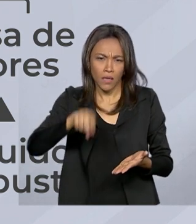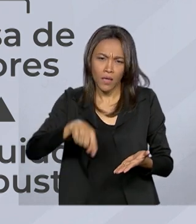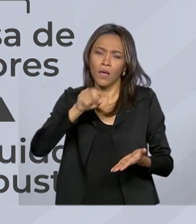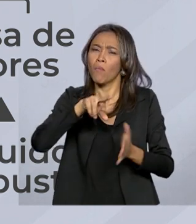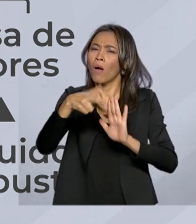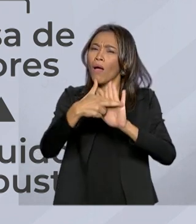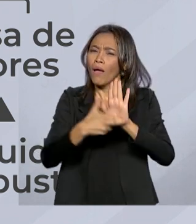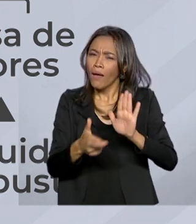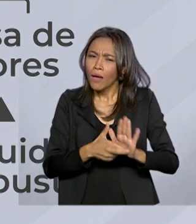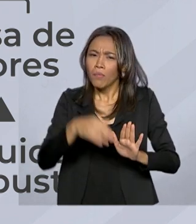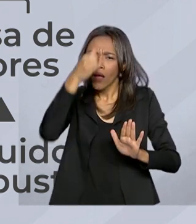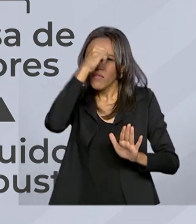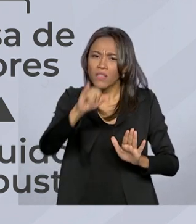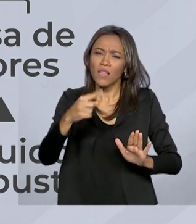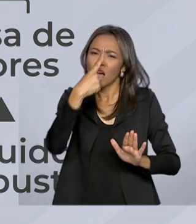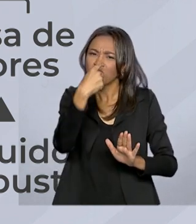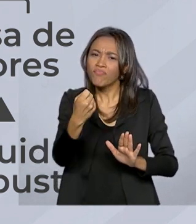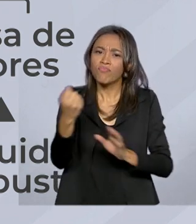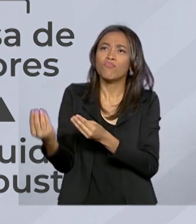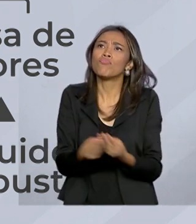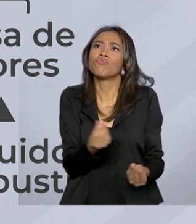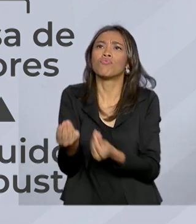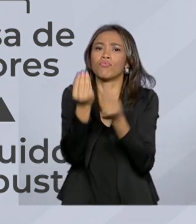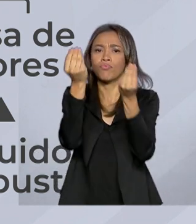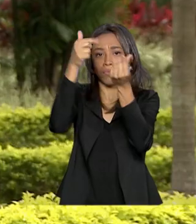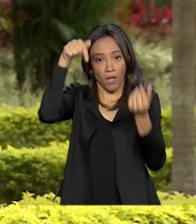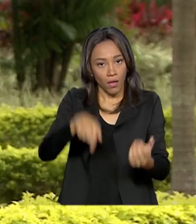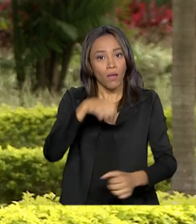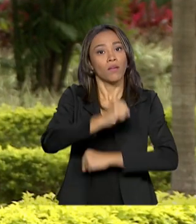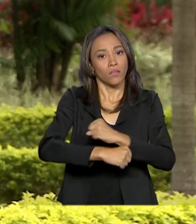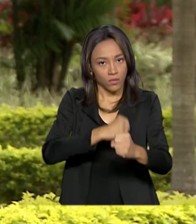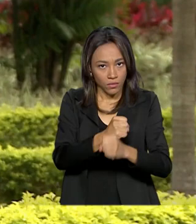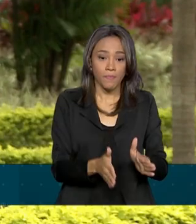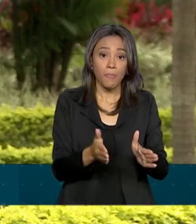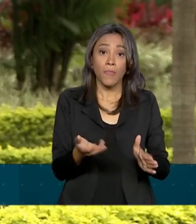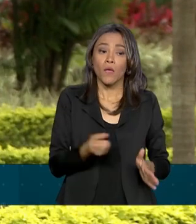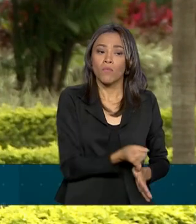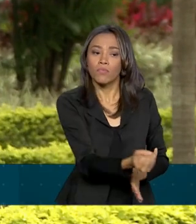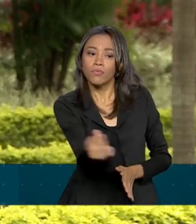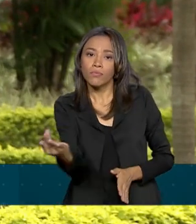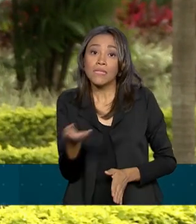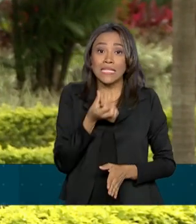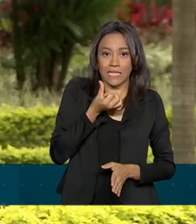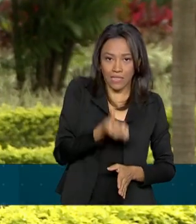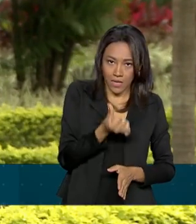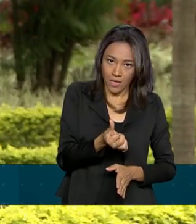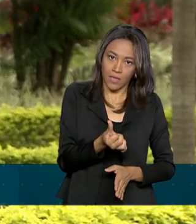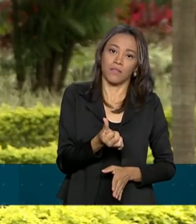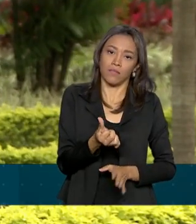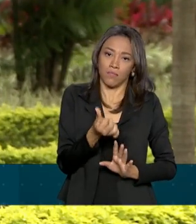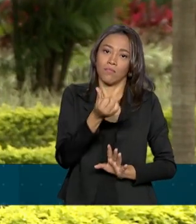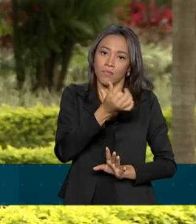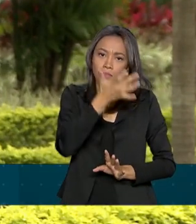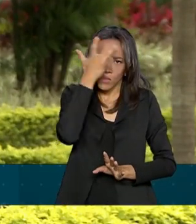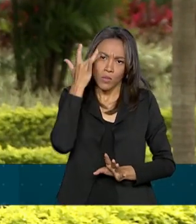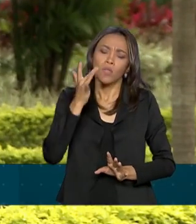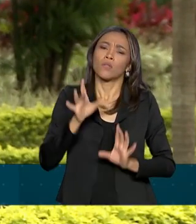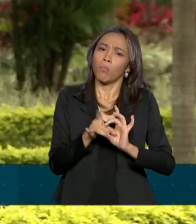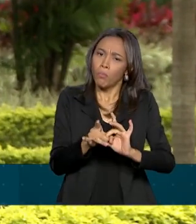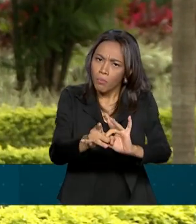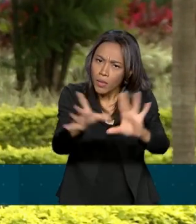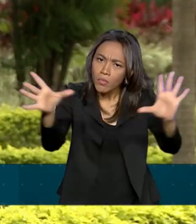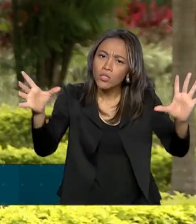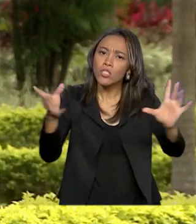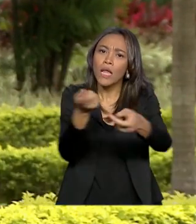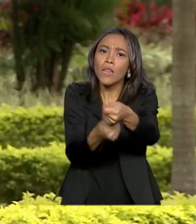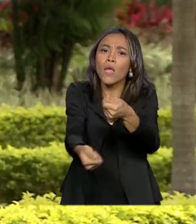de gases de efeito estufa a partir deste ano. Atualmente, se estão autorizados a negociar os créditos no mercado